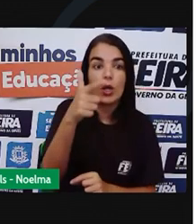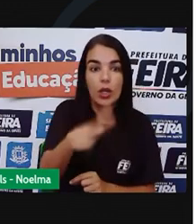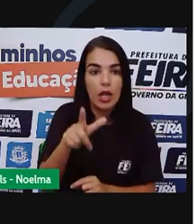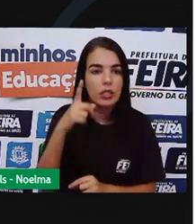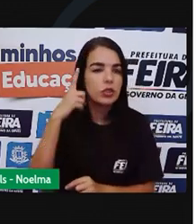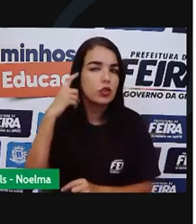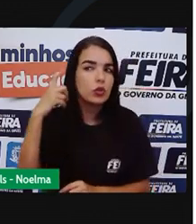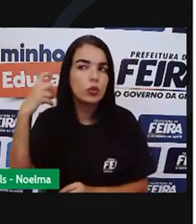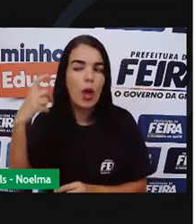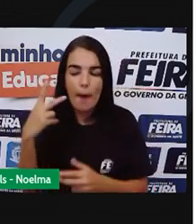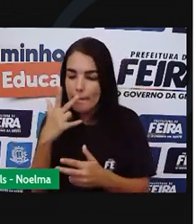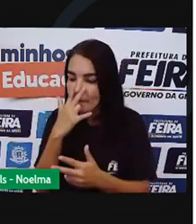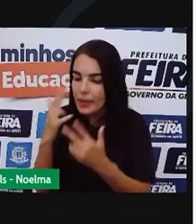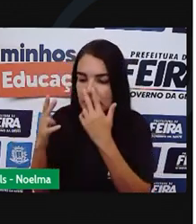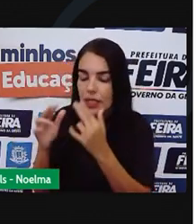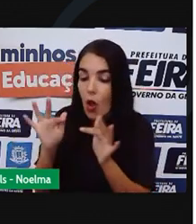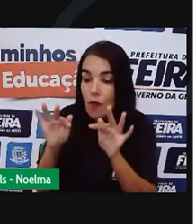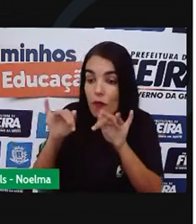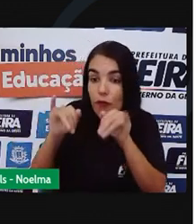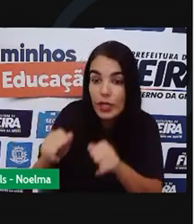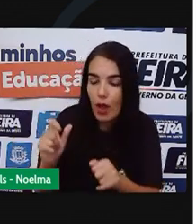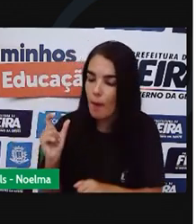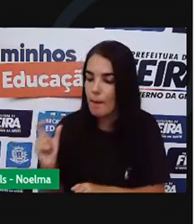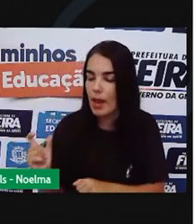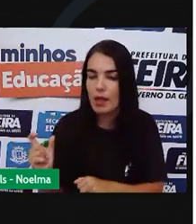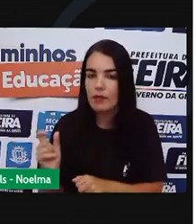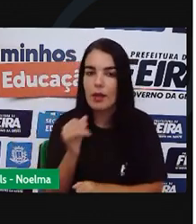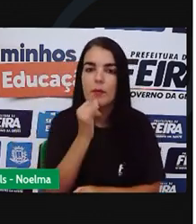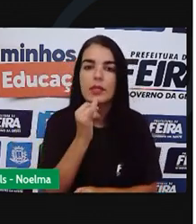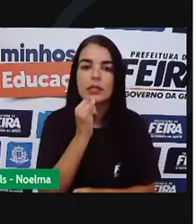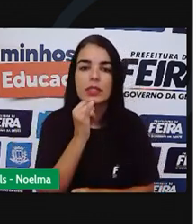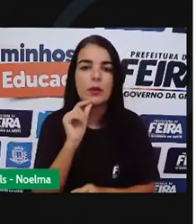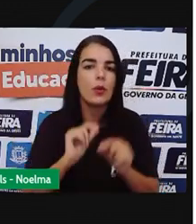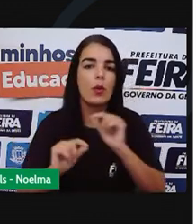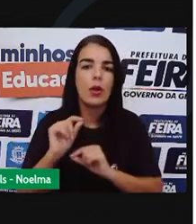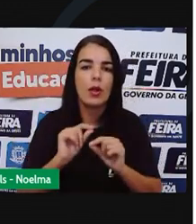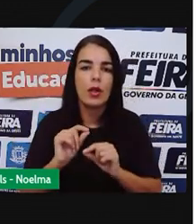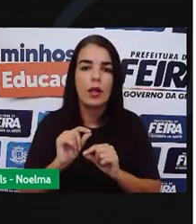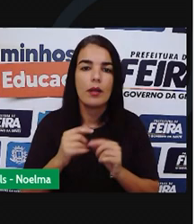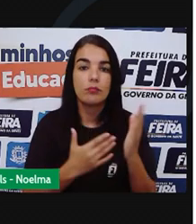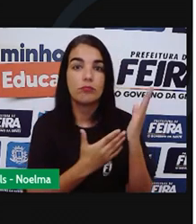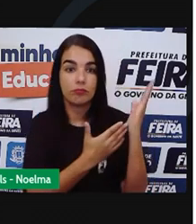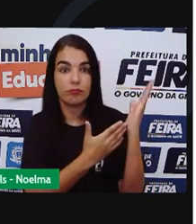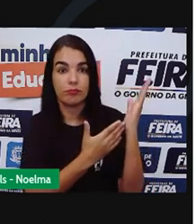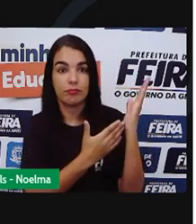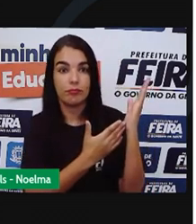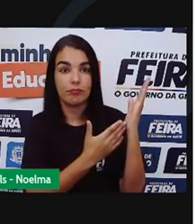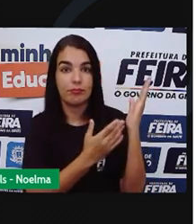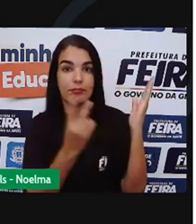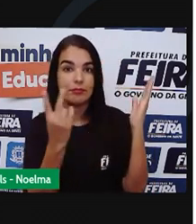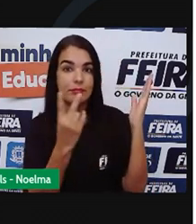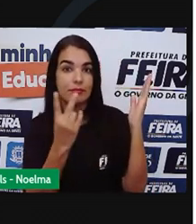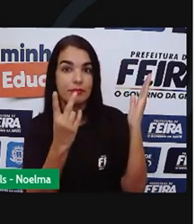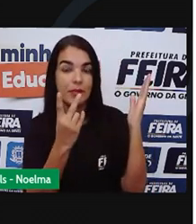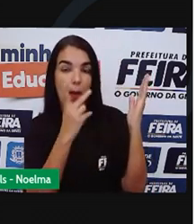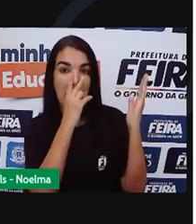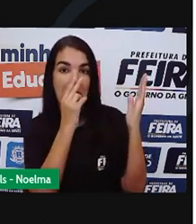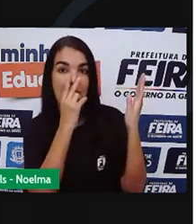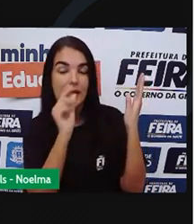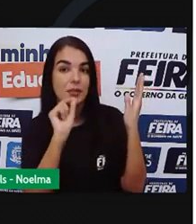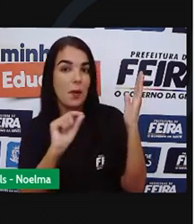Parecidos No final das palavras Como por exemplo Com as palavras Estremece E merece